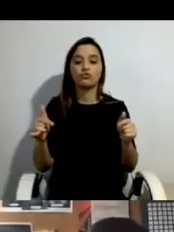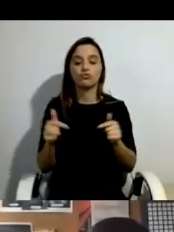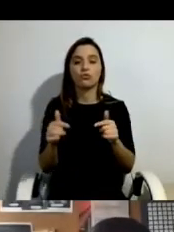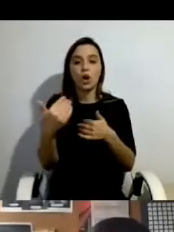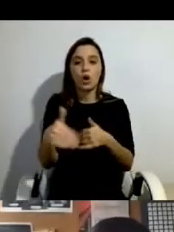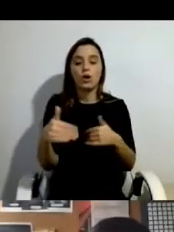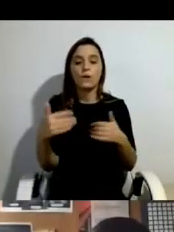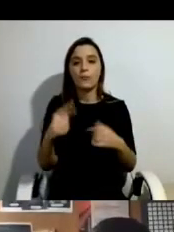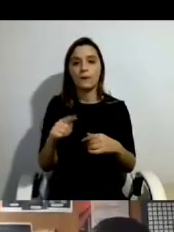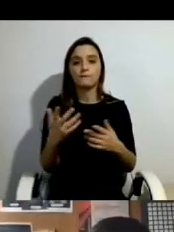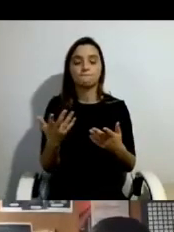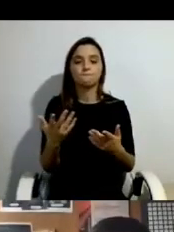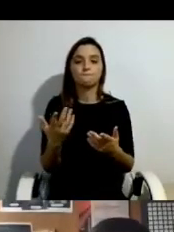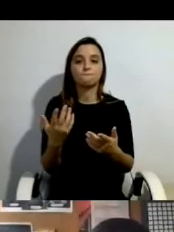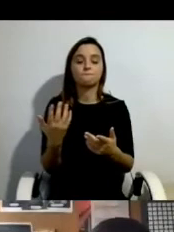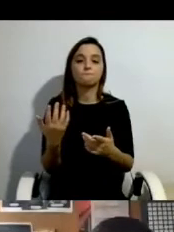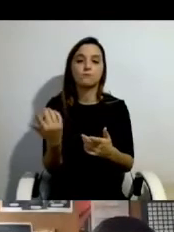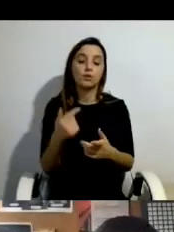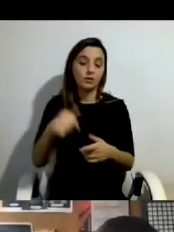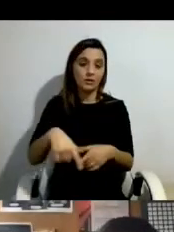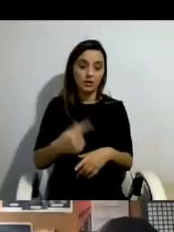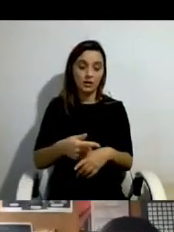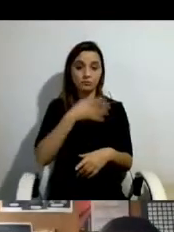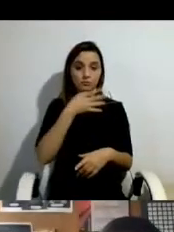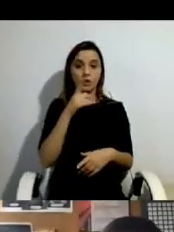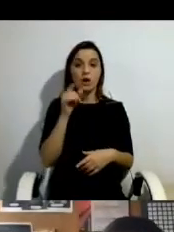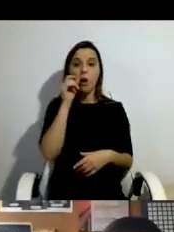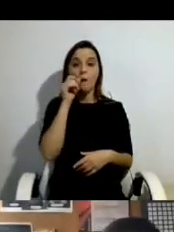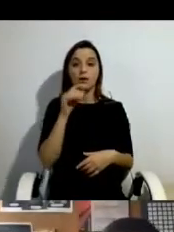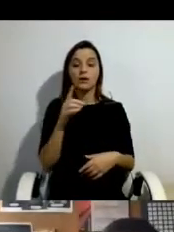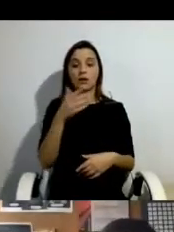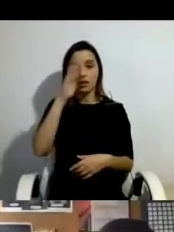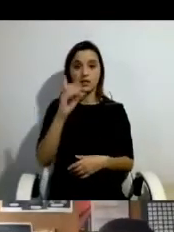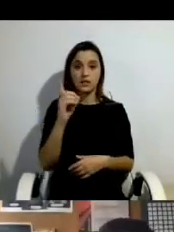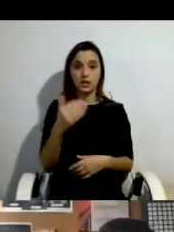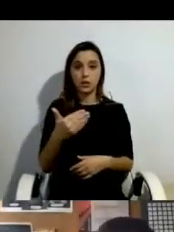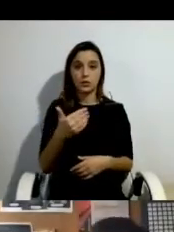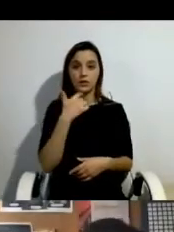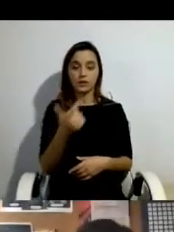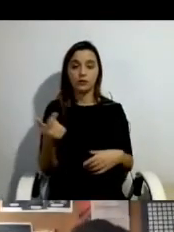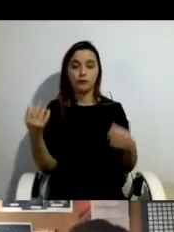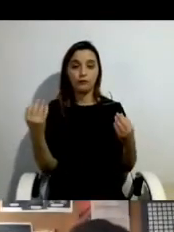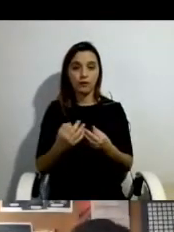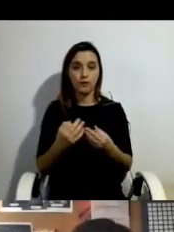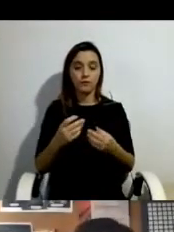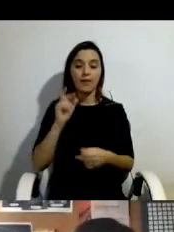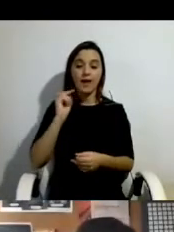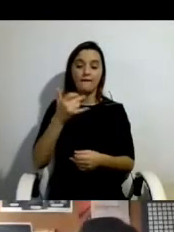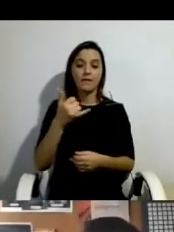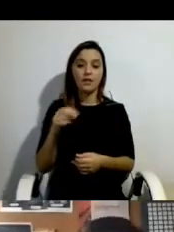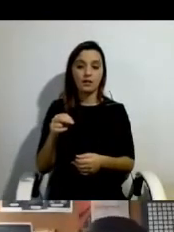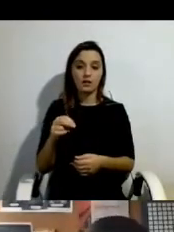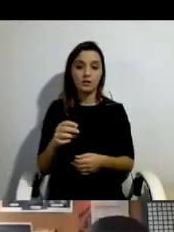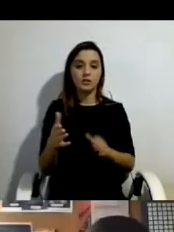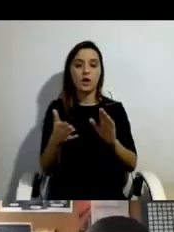pessoa que nós temos aqui, este homem de 71 anos, diz que esteve 23 anos sem sair à